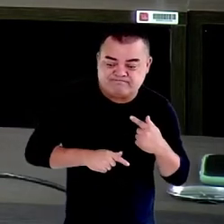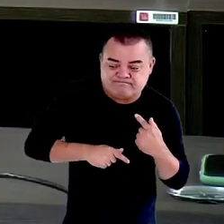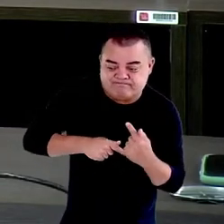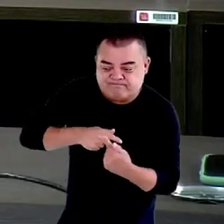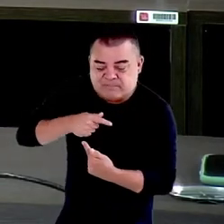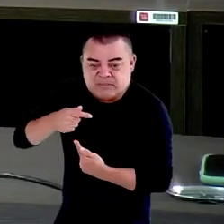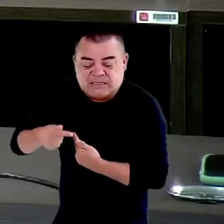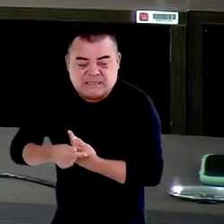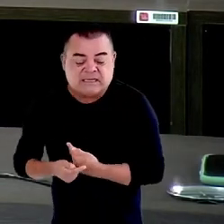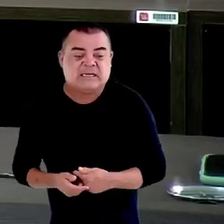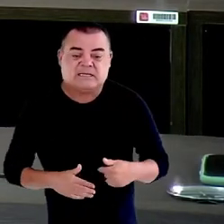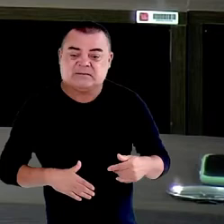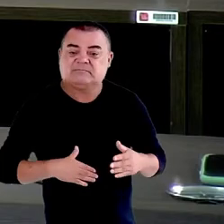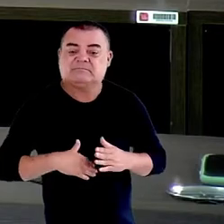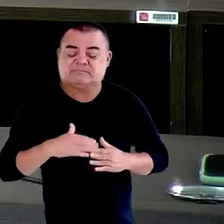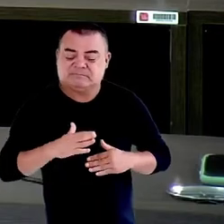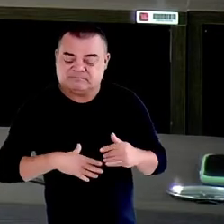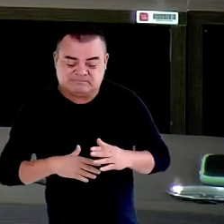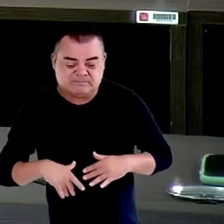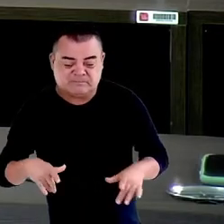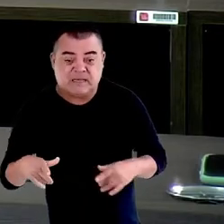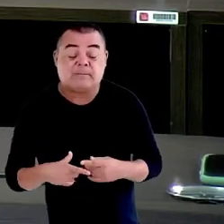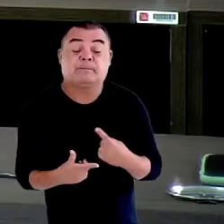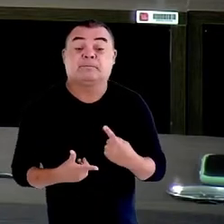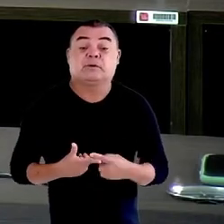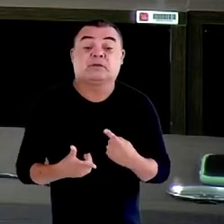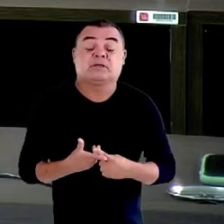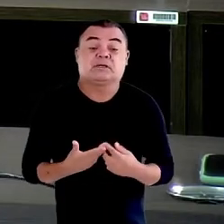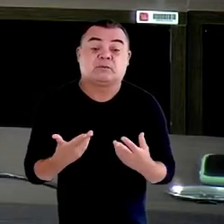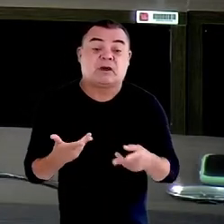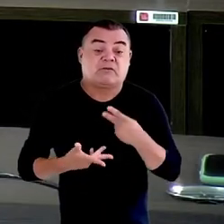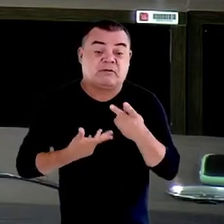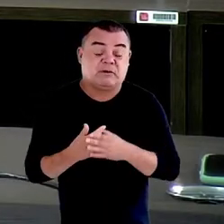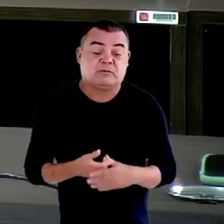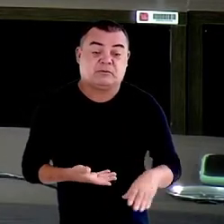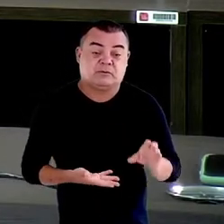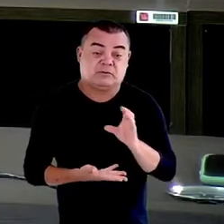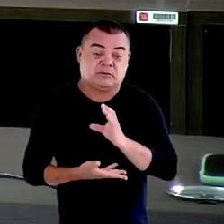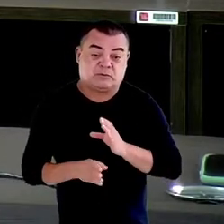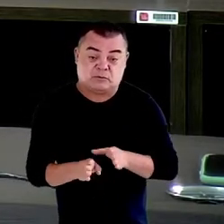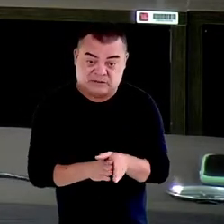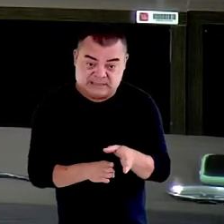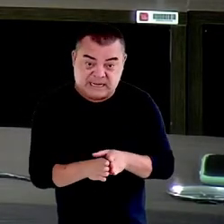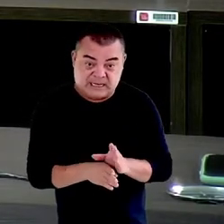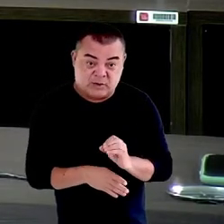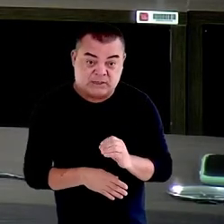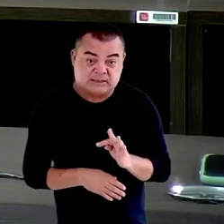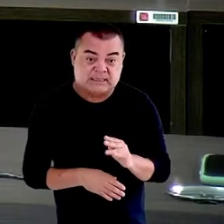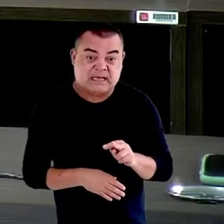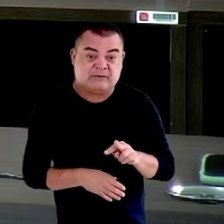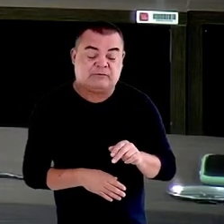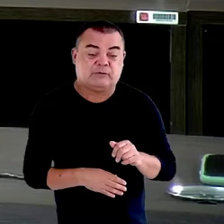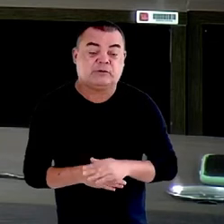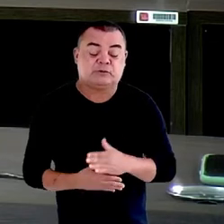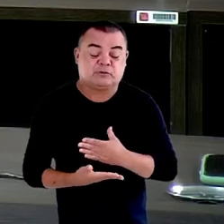porque realmente, como disse o conselheiro Otávio no início aqui do evento,